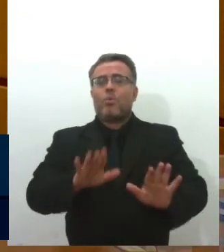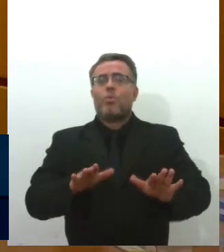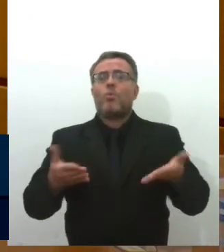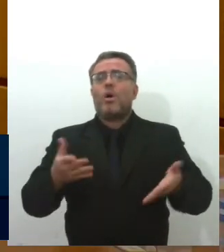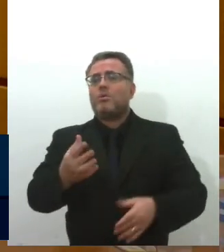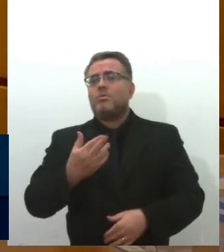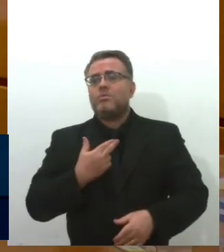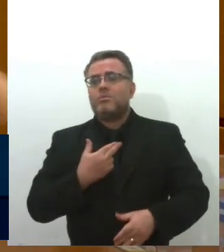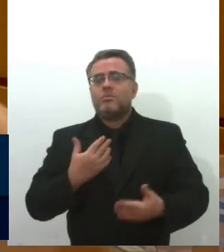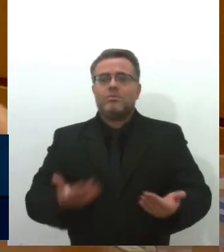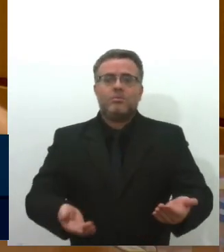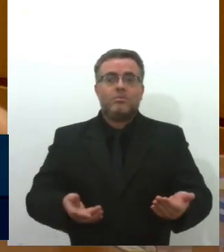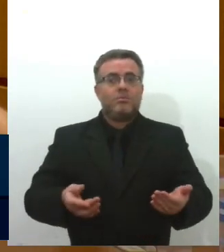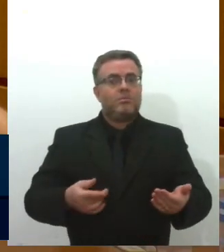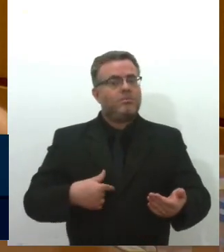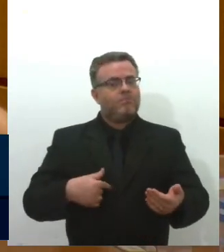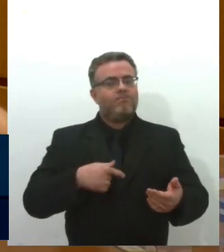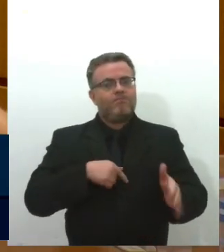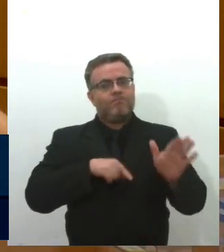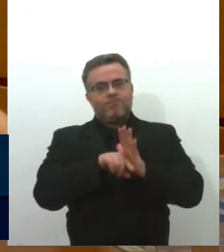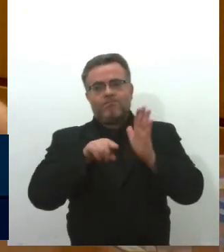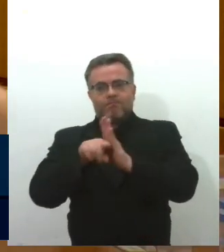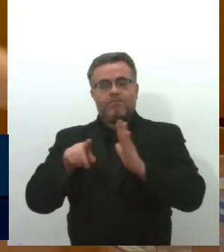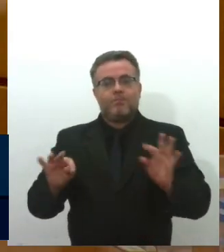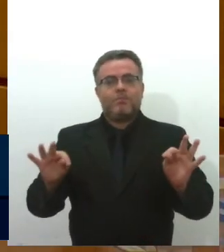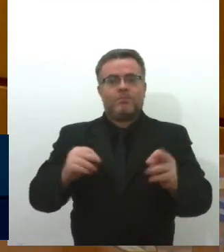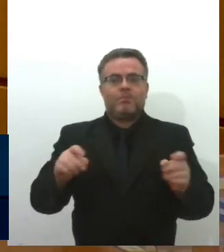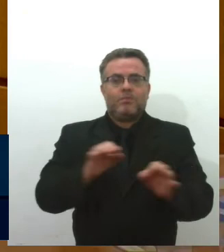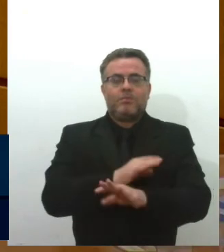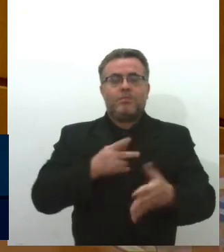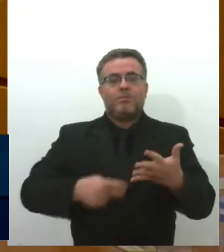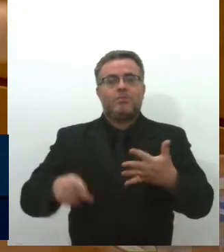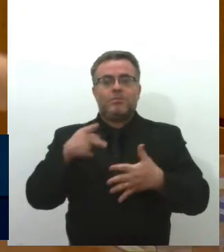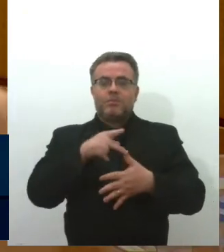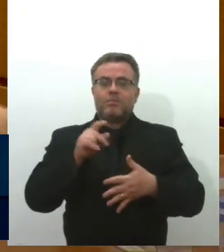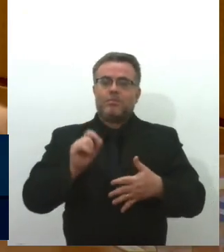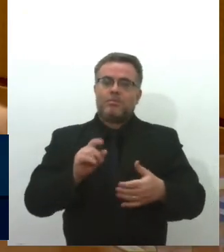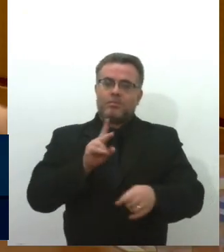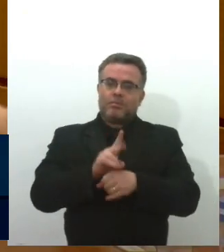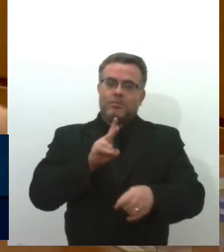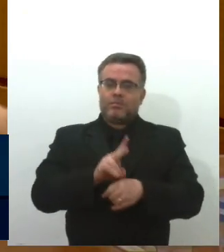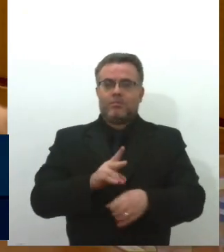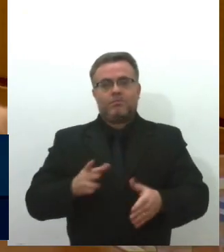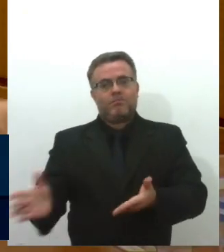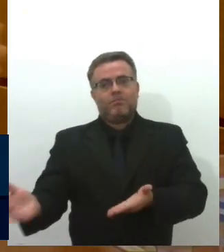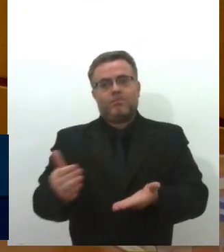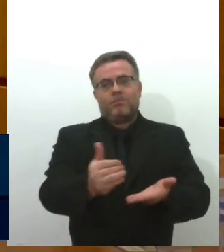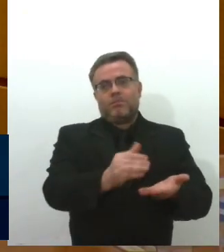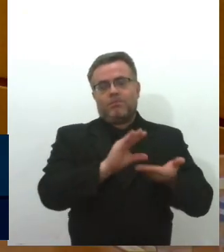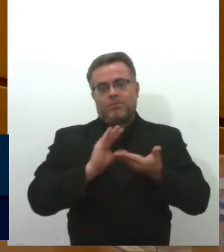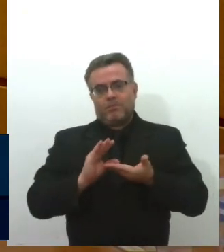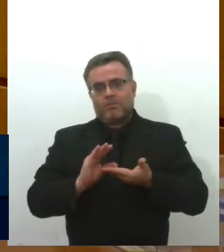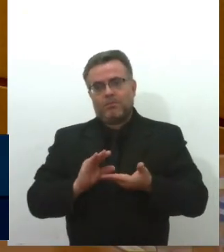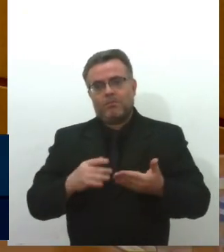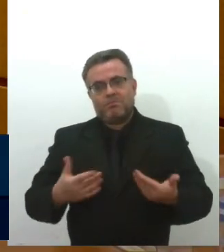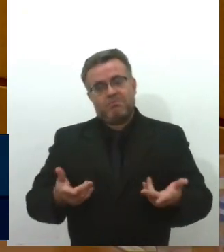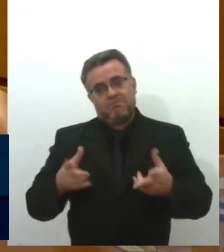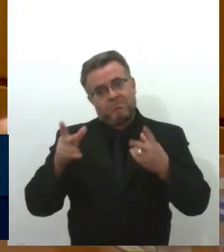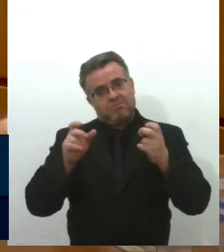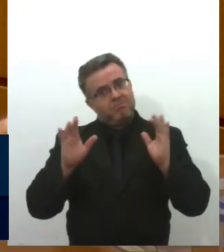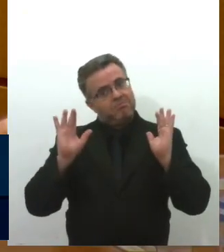Faça a pergunta também para quem está em casa. A prioridade é e sempre foi arrecadar, na minha visão.